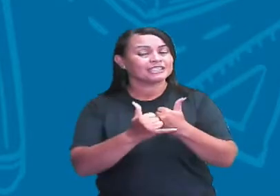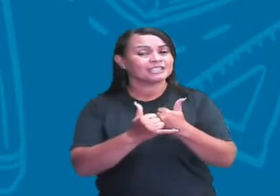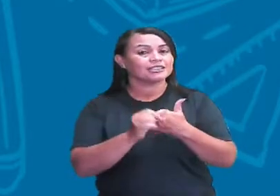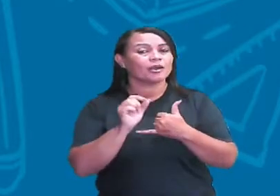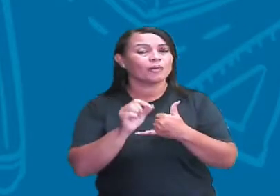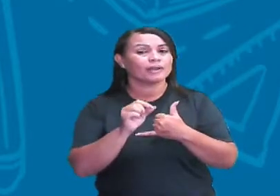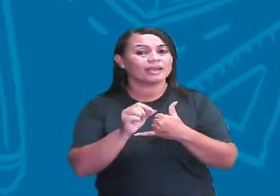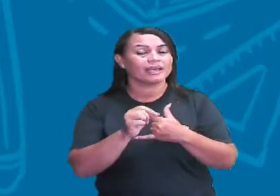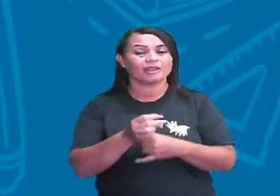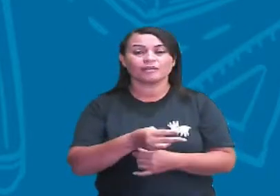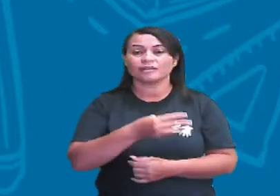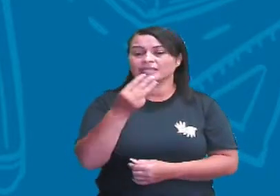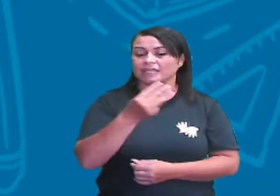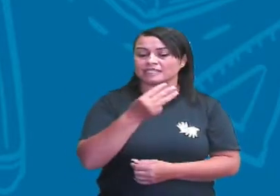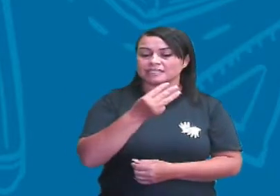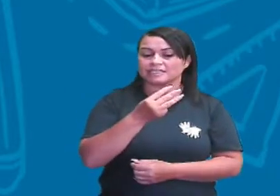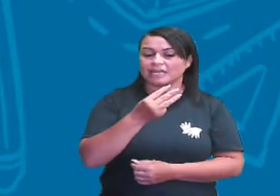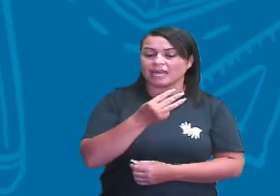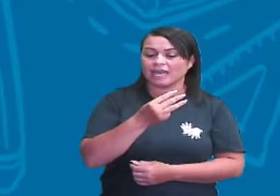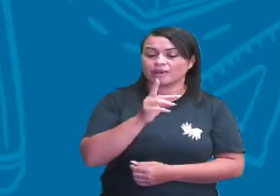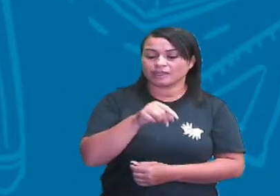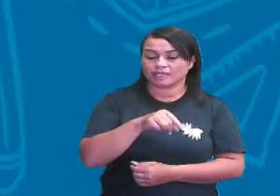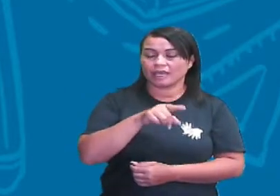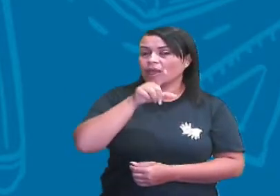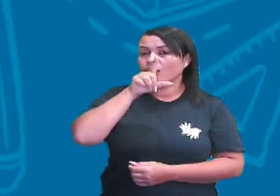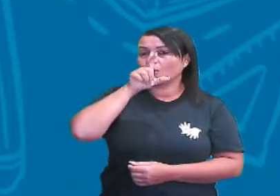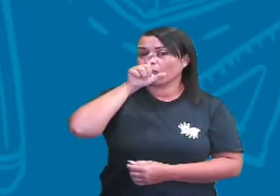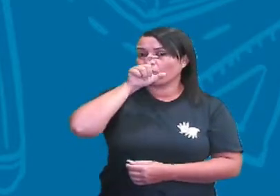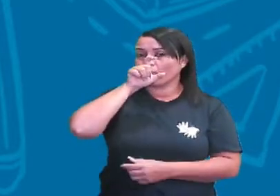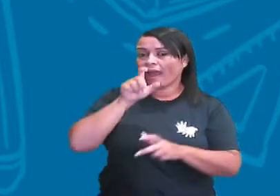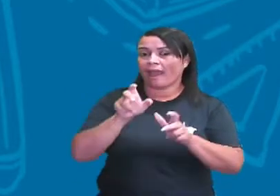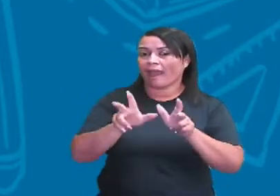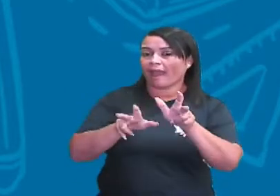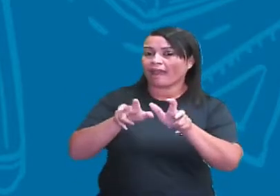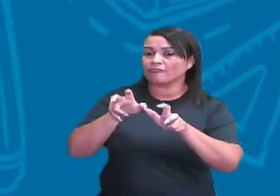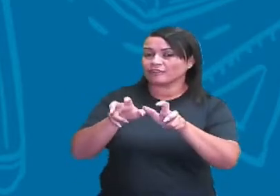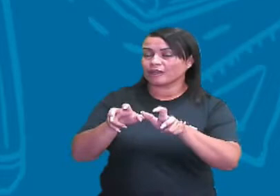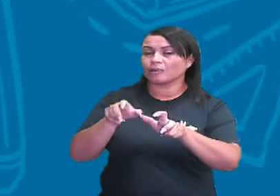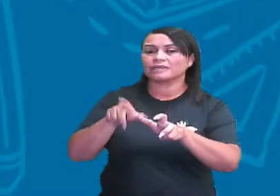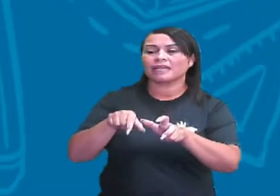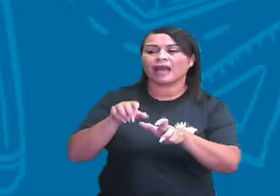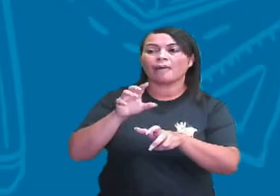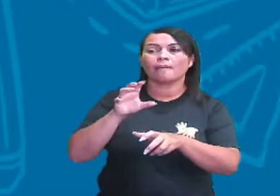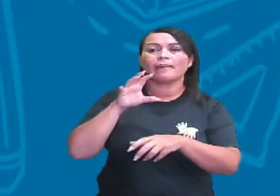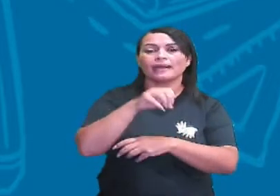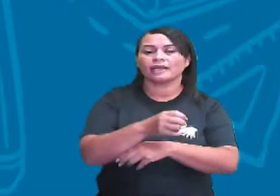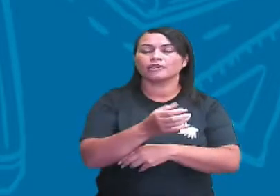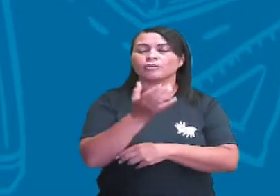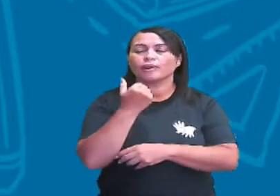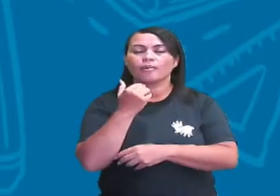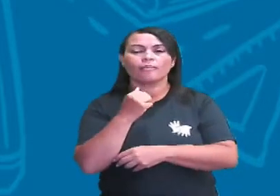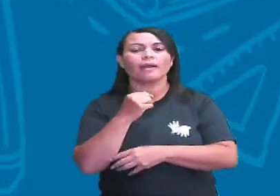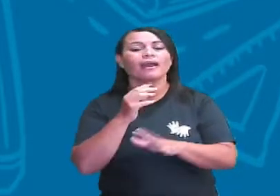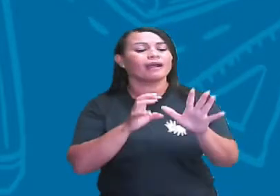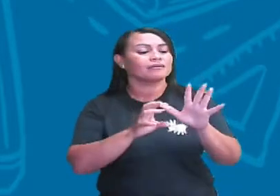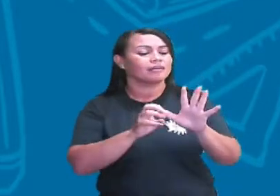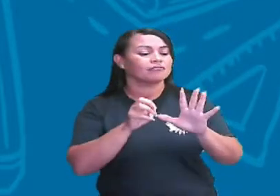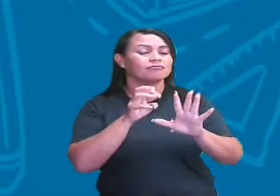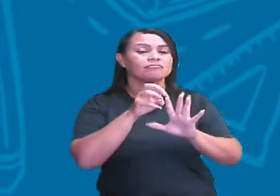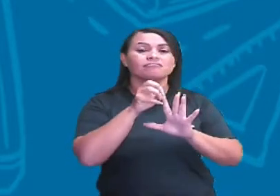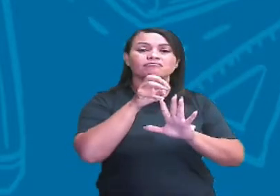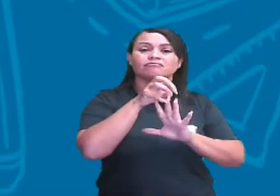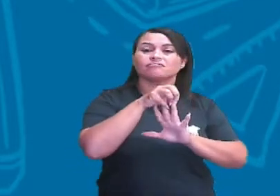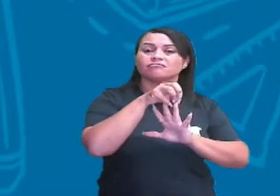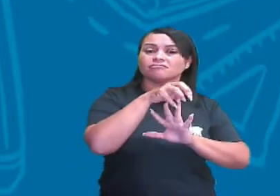consumidor terciário, que no caso é representado pelo gavião, está tirando para sobreviver, é justamente dele se alimentar do